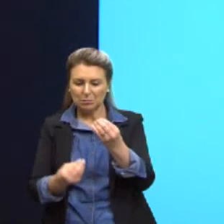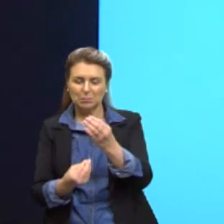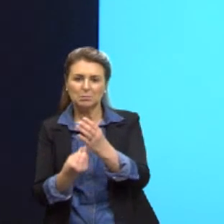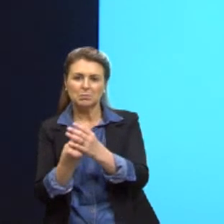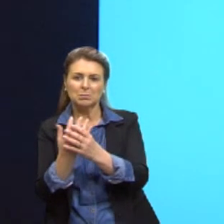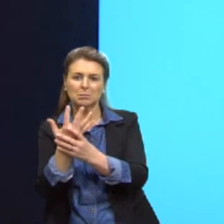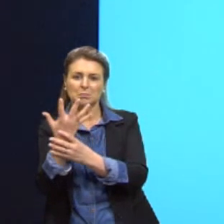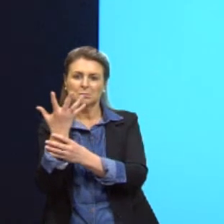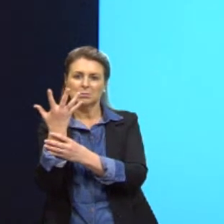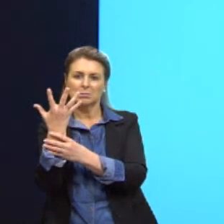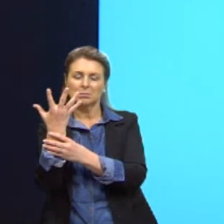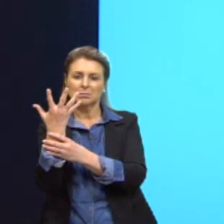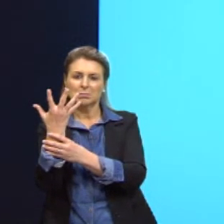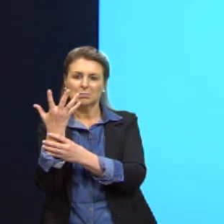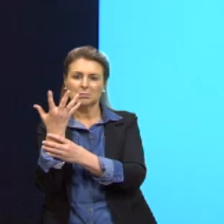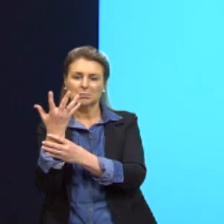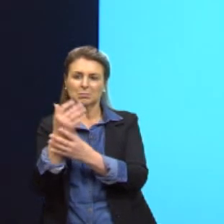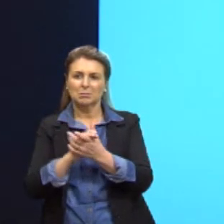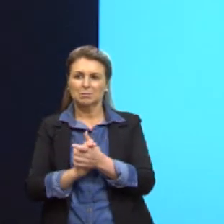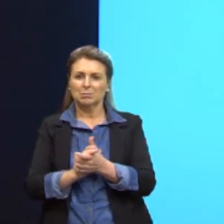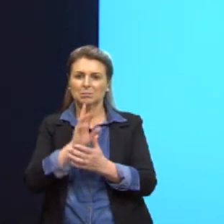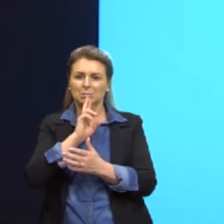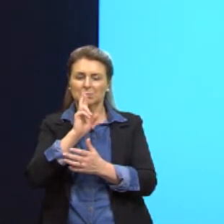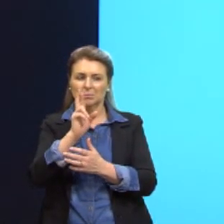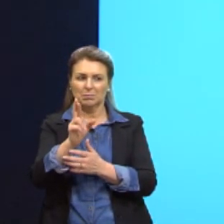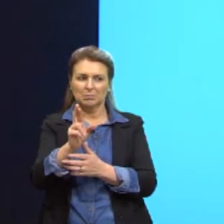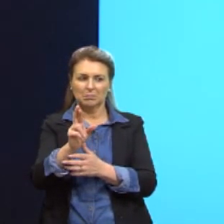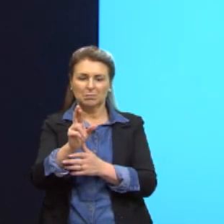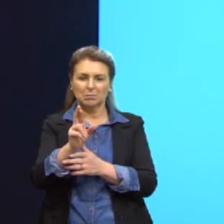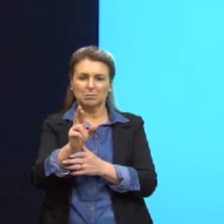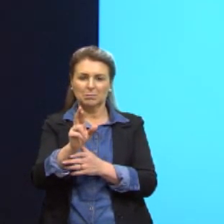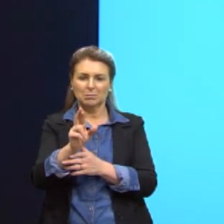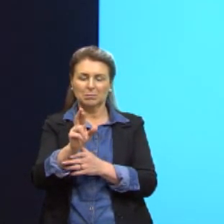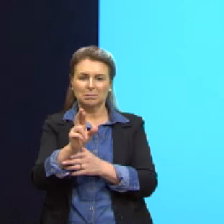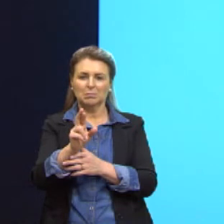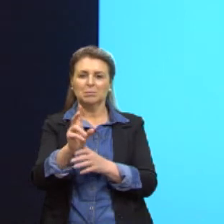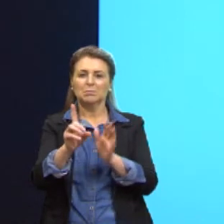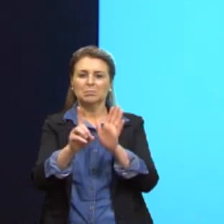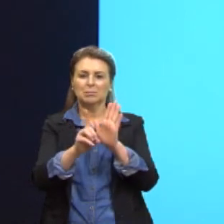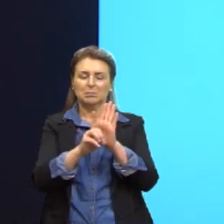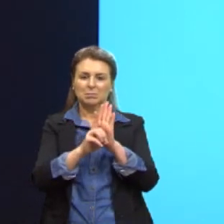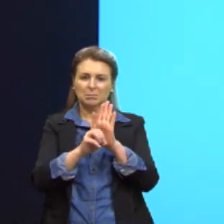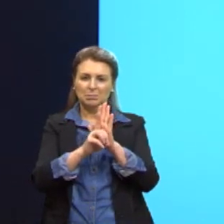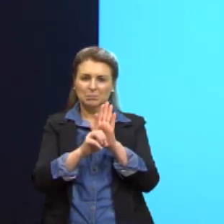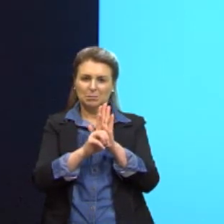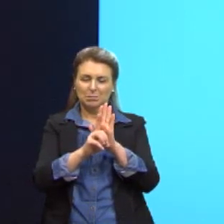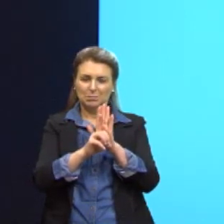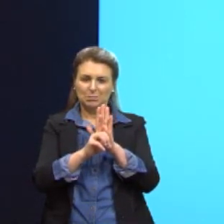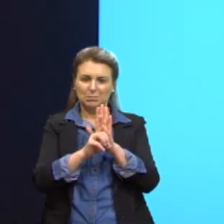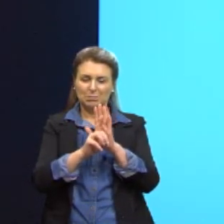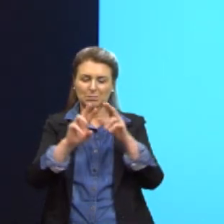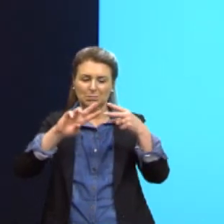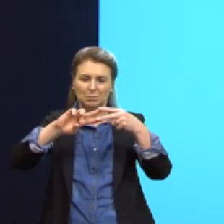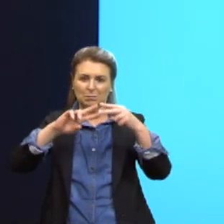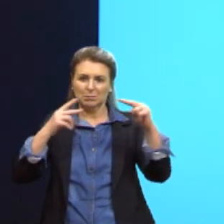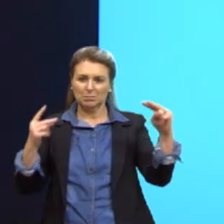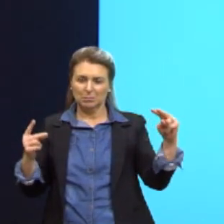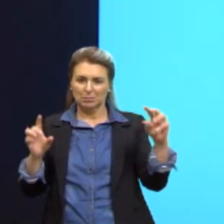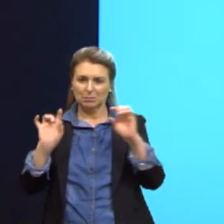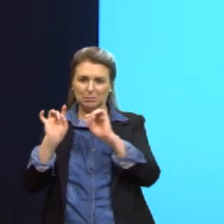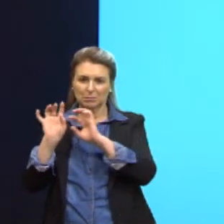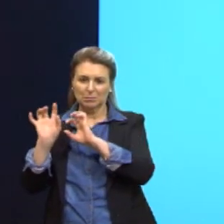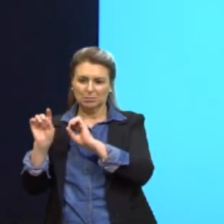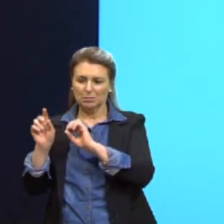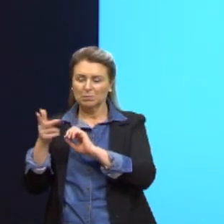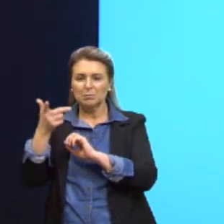Então, claramente, resposta de letra D, né? Esse gene é induzido. Nós não conseguimos ter